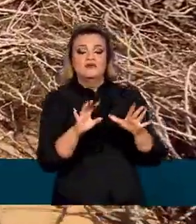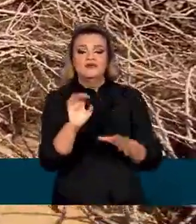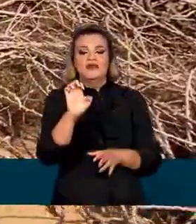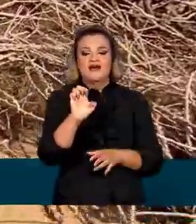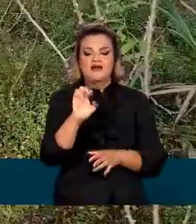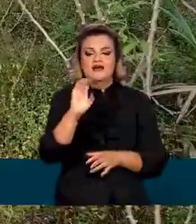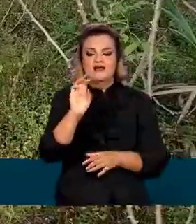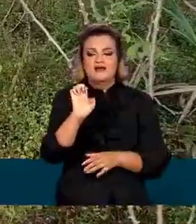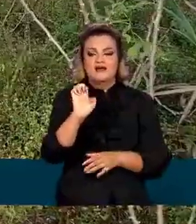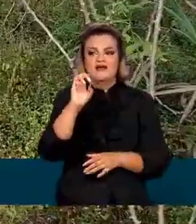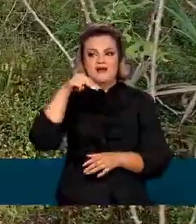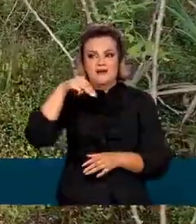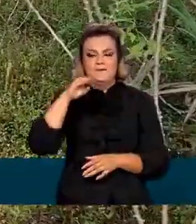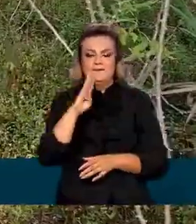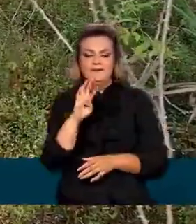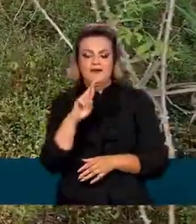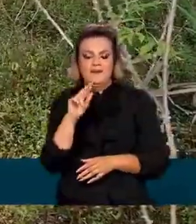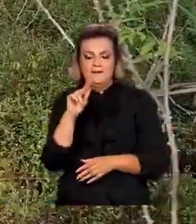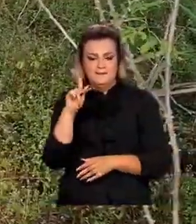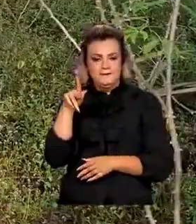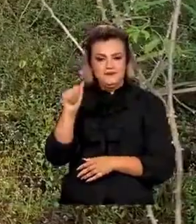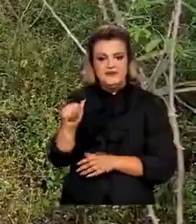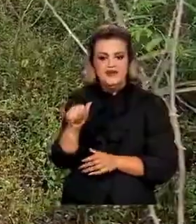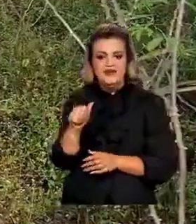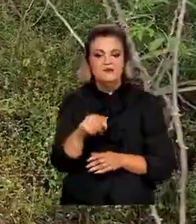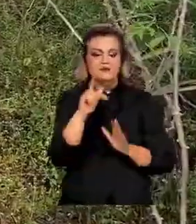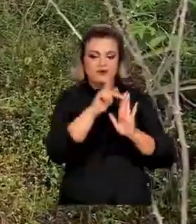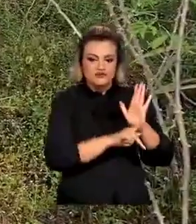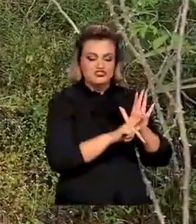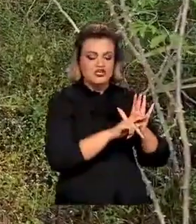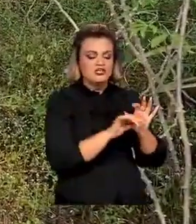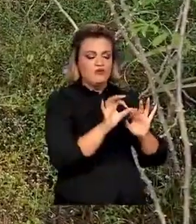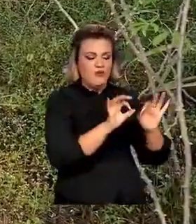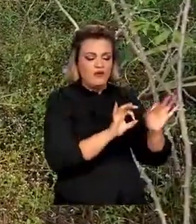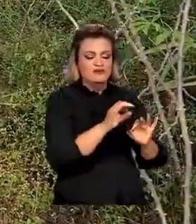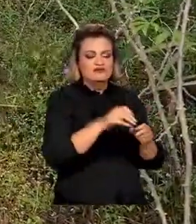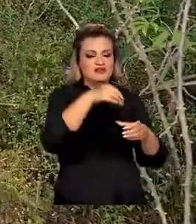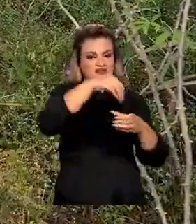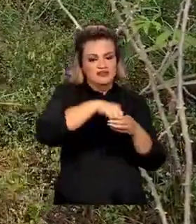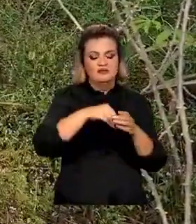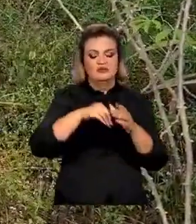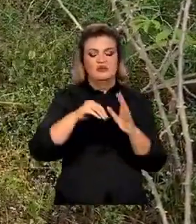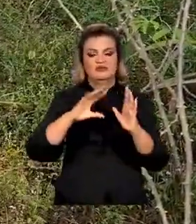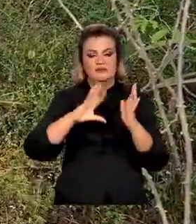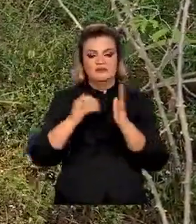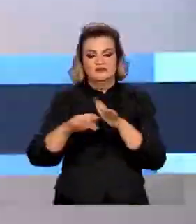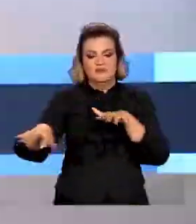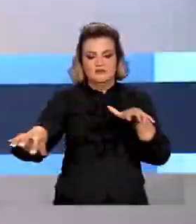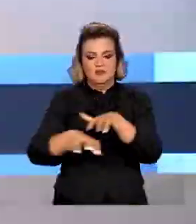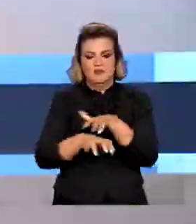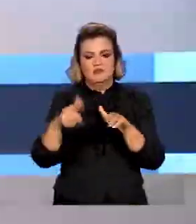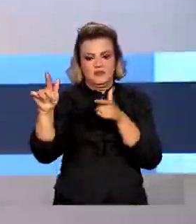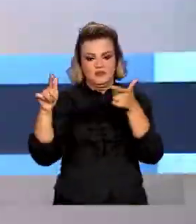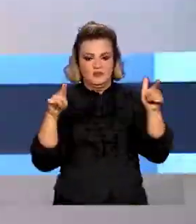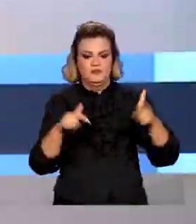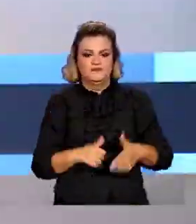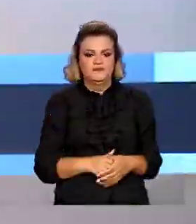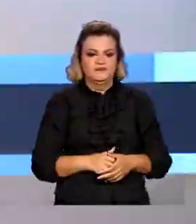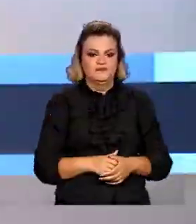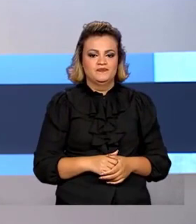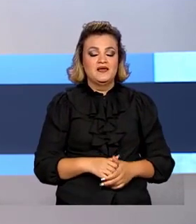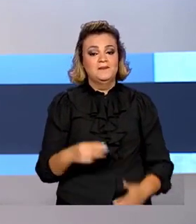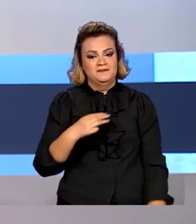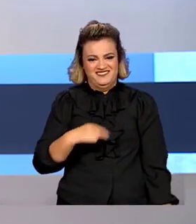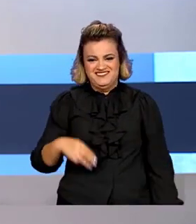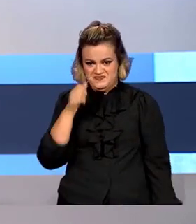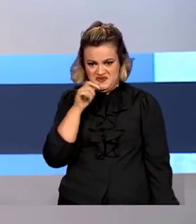expertise para replicar os projetos na própria Amazônia e em outros biomas do país. E a ministra